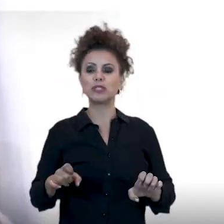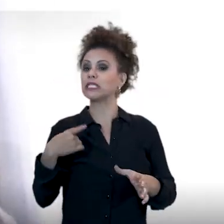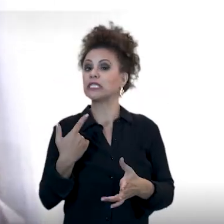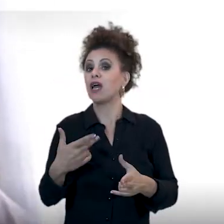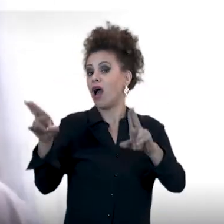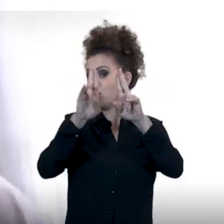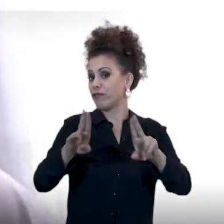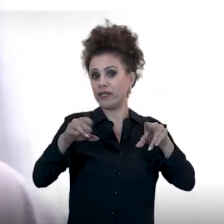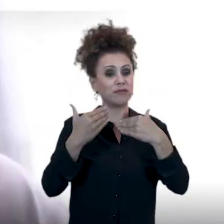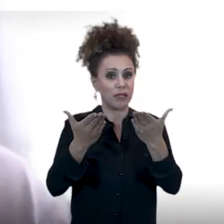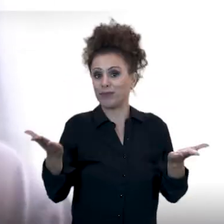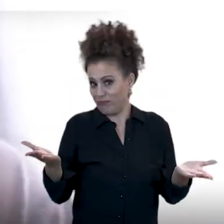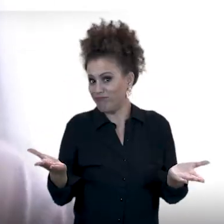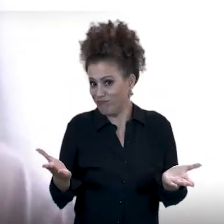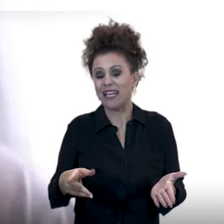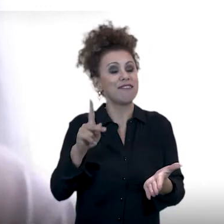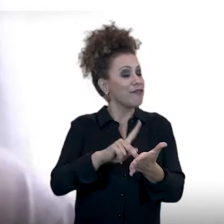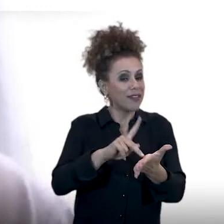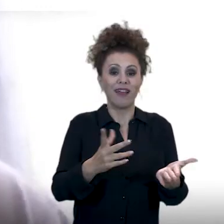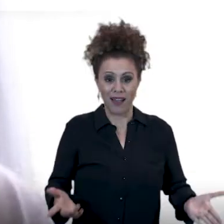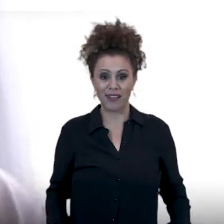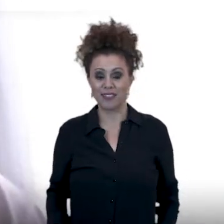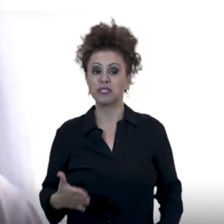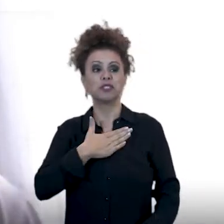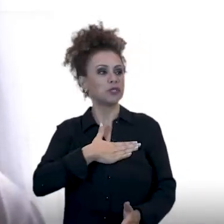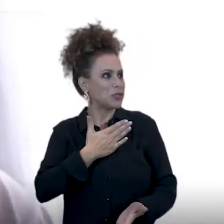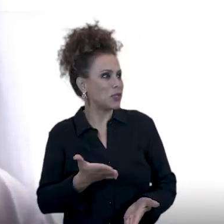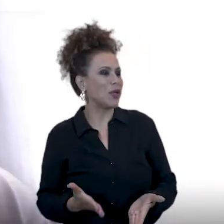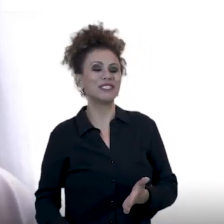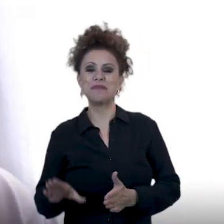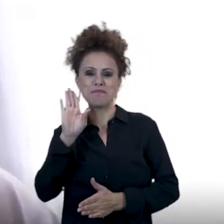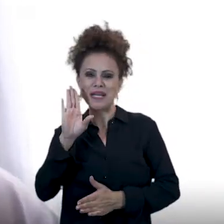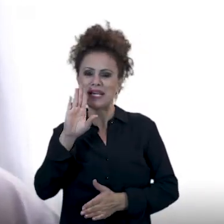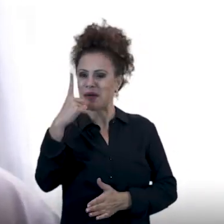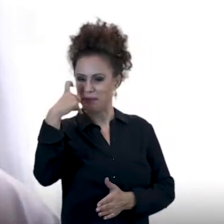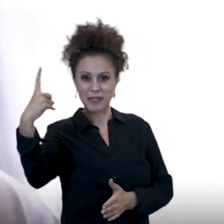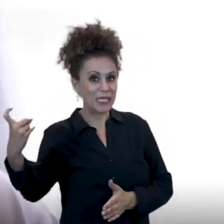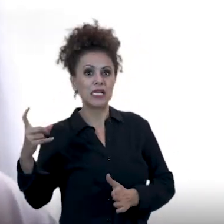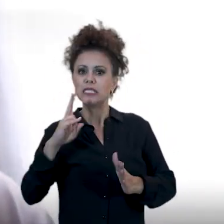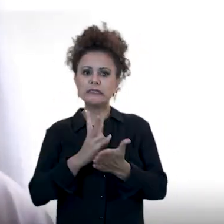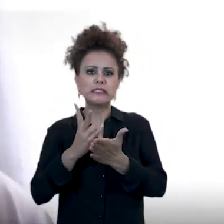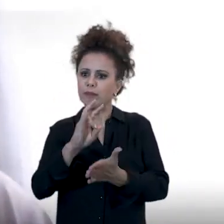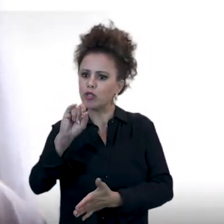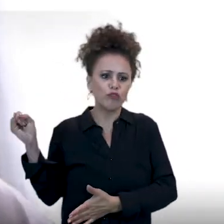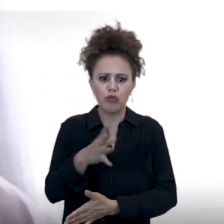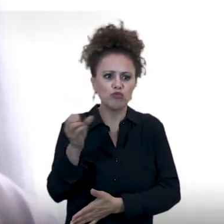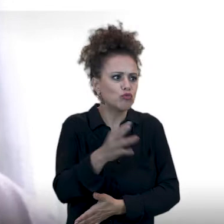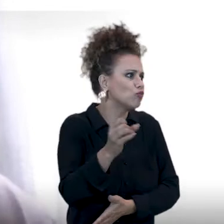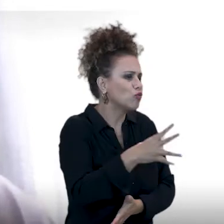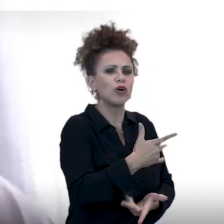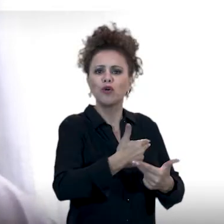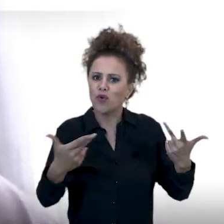ferramentas que a universidade oferece para a gente. Então, é uma... eu digo que é uma aventura muito interessante porque a gente está sempre inovando, sempre